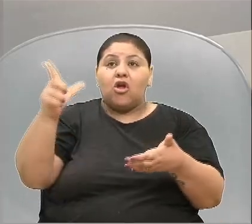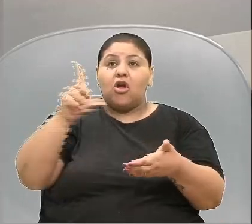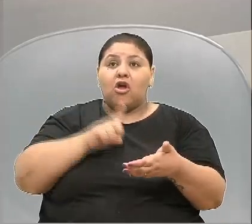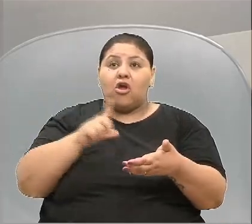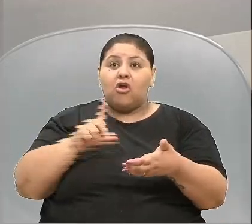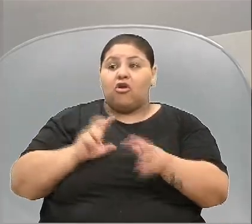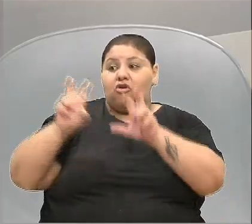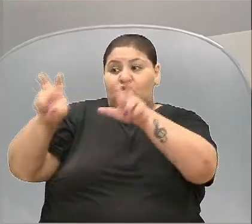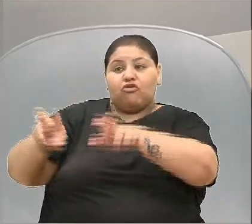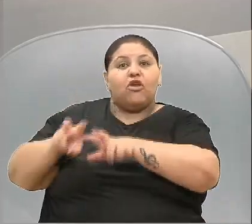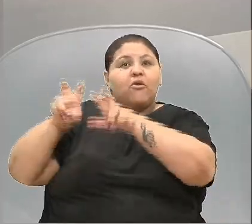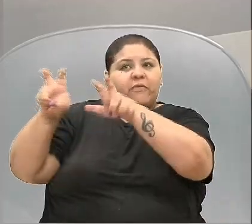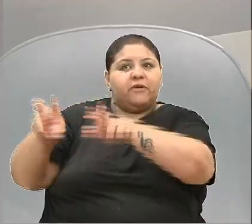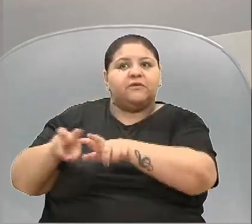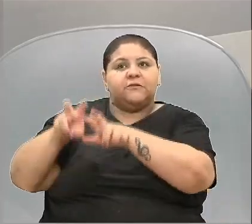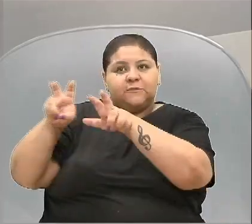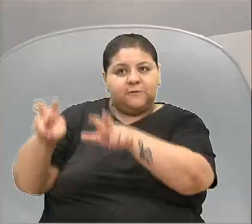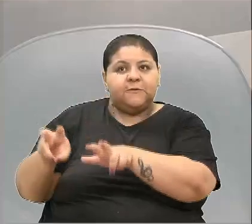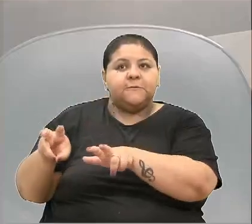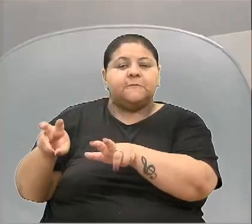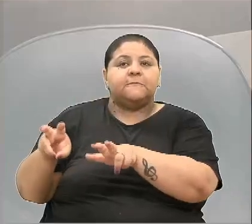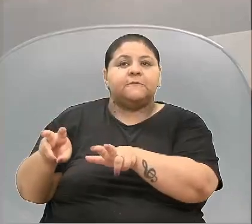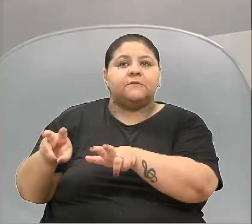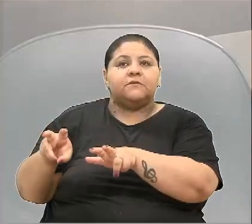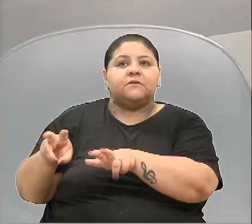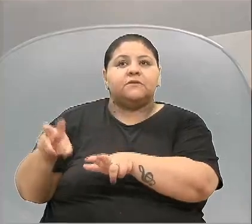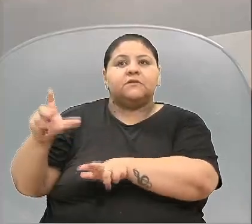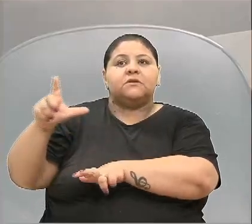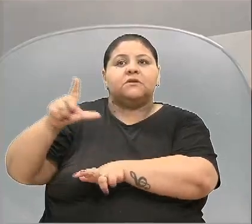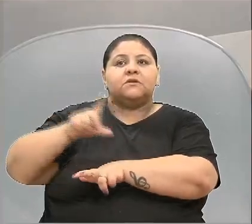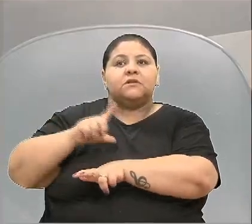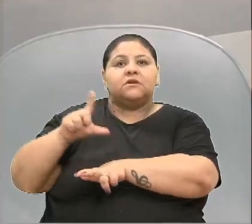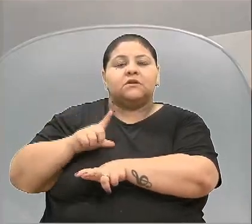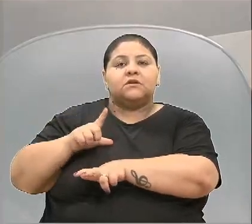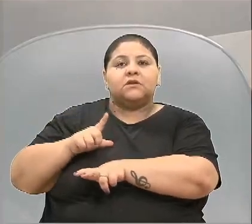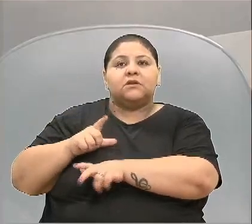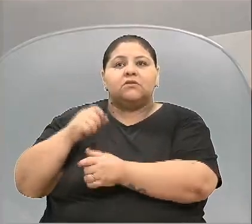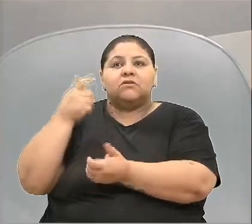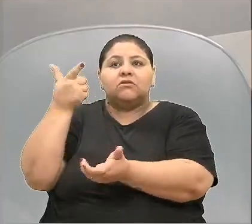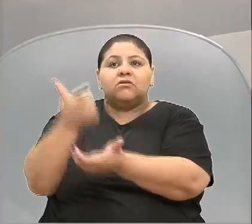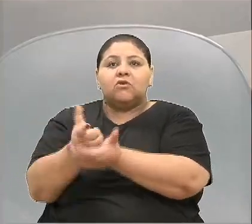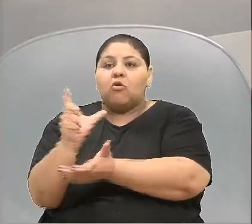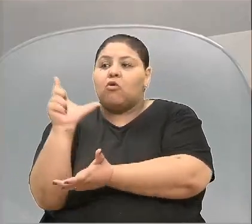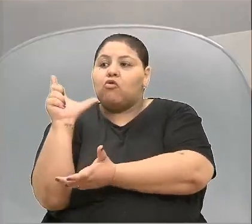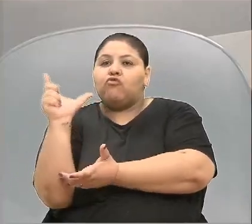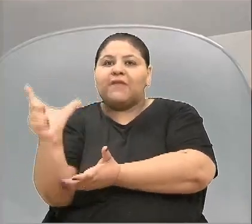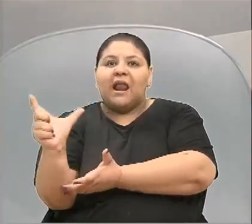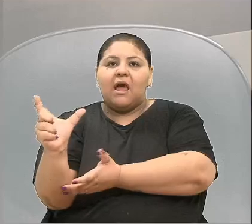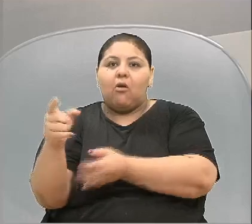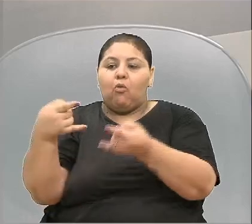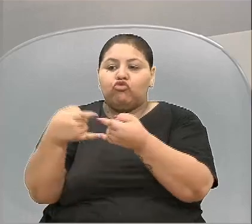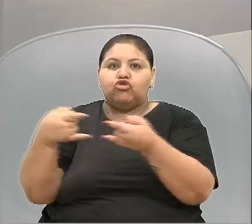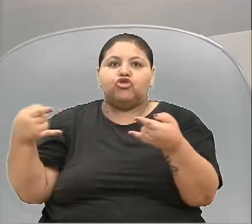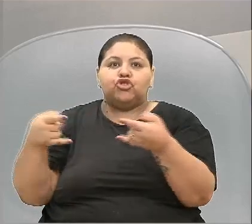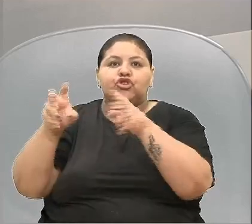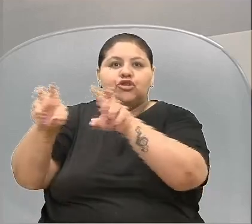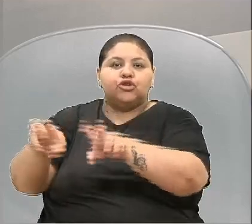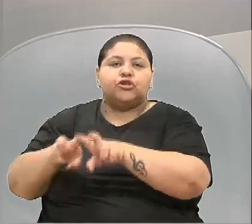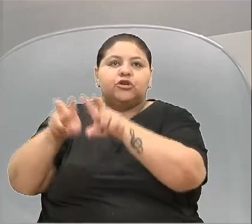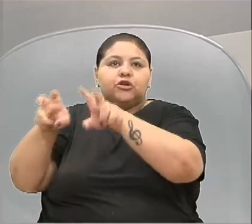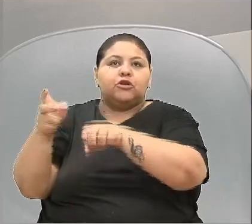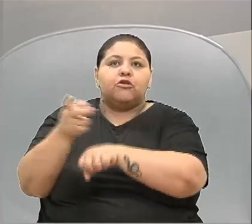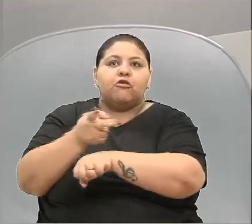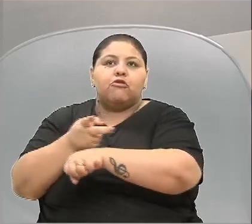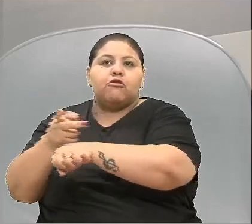chacra lá no interior, vereador Sando, você adquire um talão do agricultor para buscar, talvez, o subsídio ICMS da